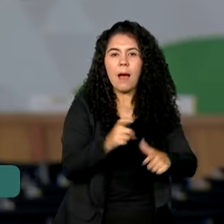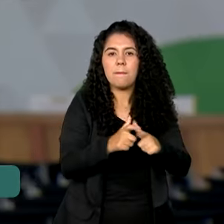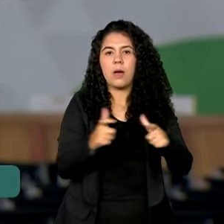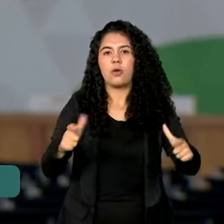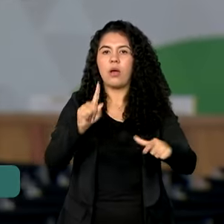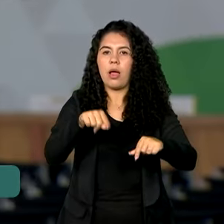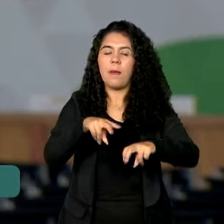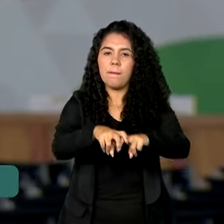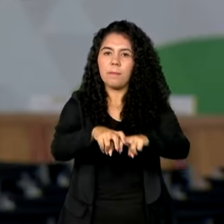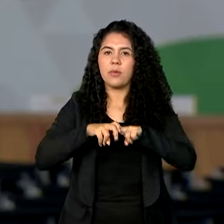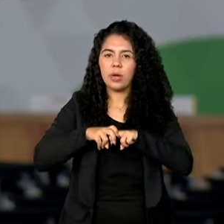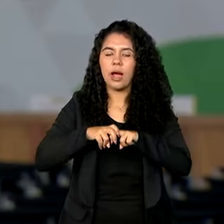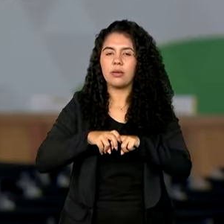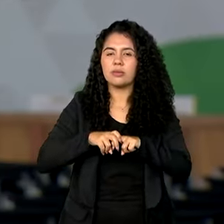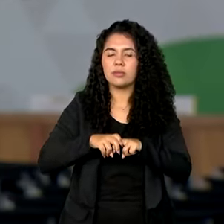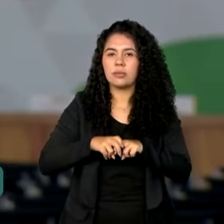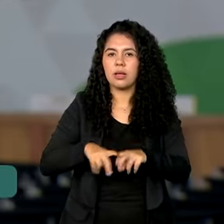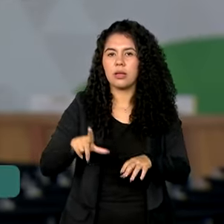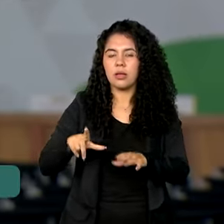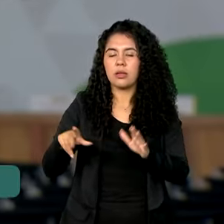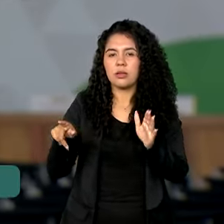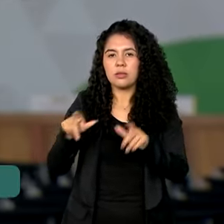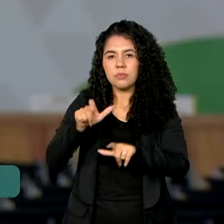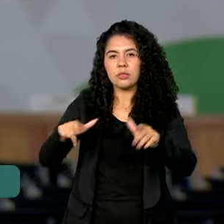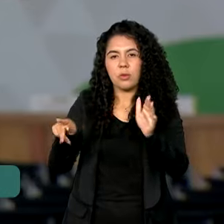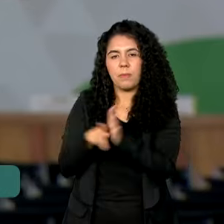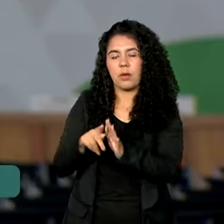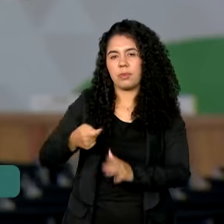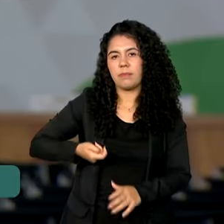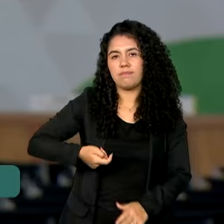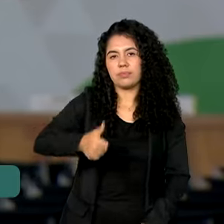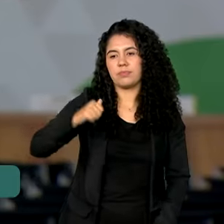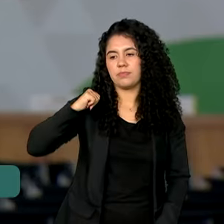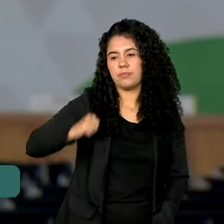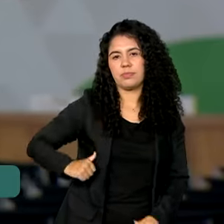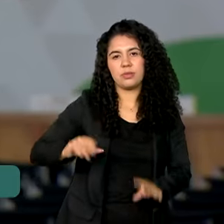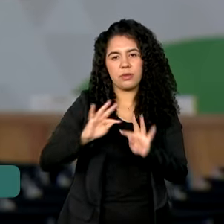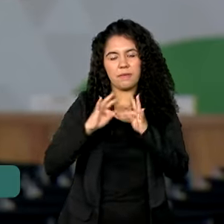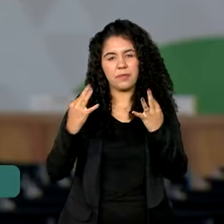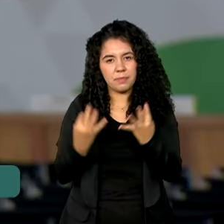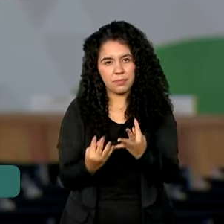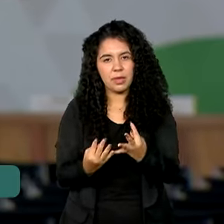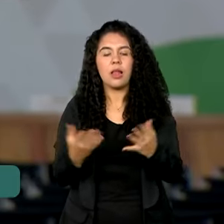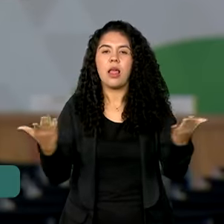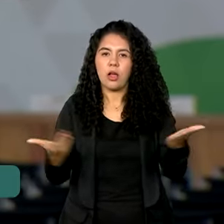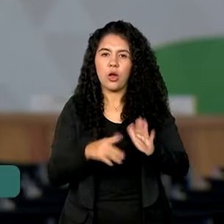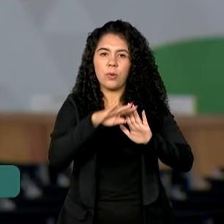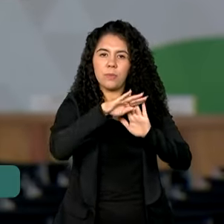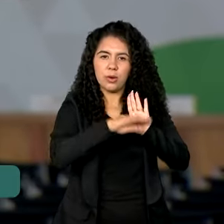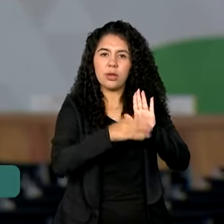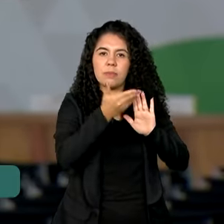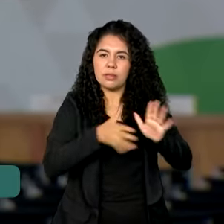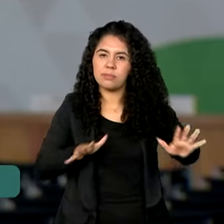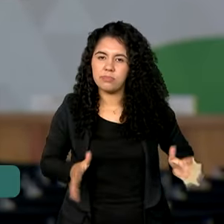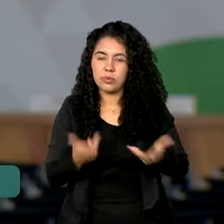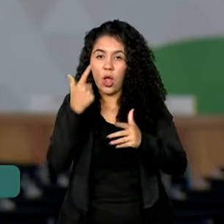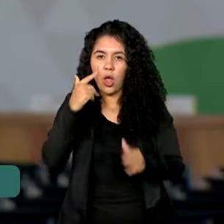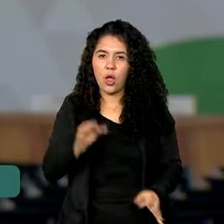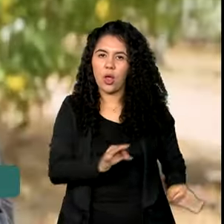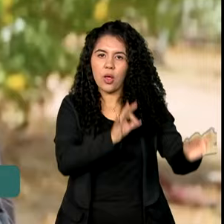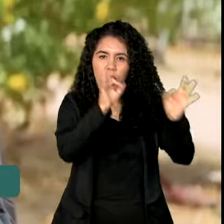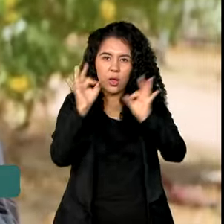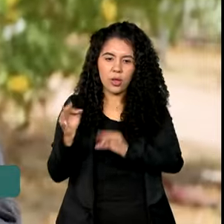pelo público do Bolsa Família e que o programa Acredita chegou para aumentar ainda mais esses números. Vamos ver aí.